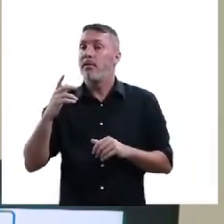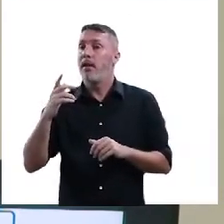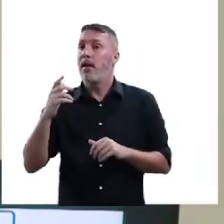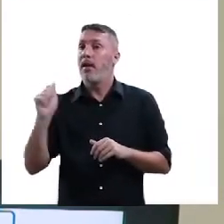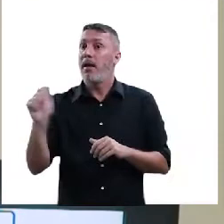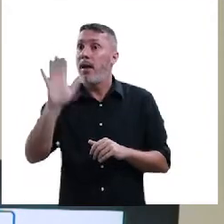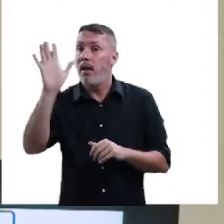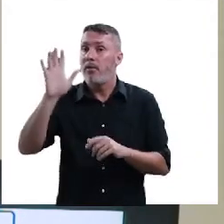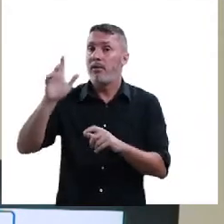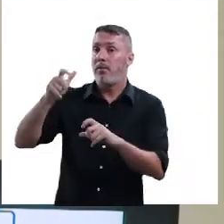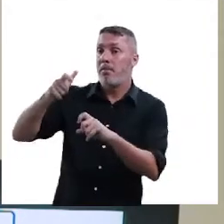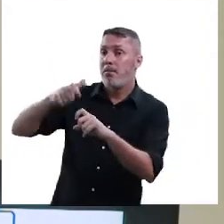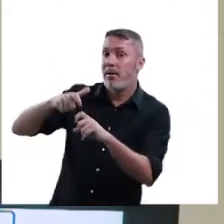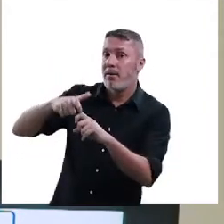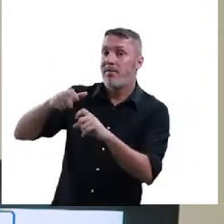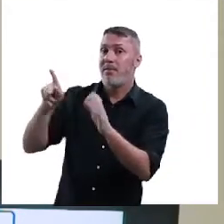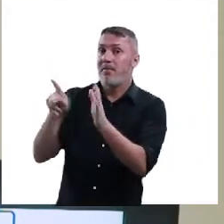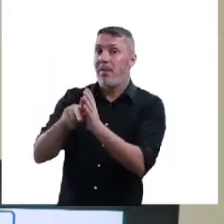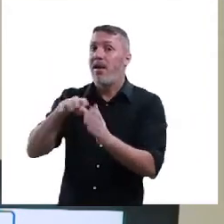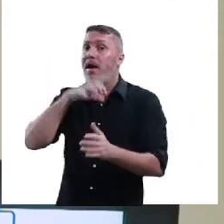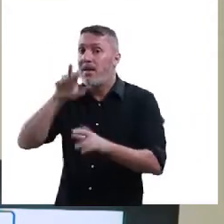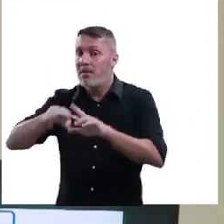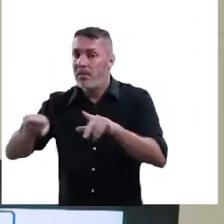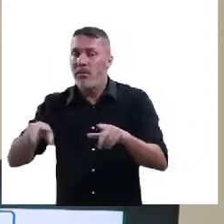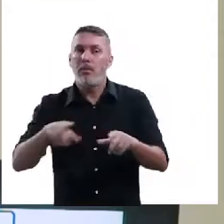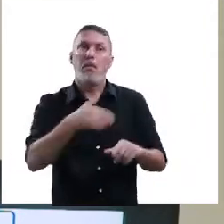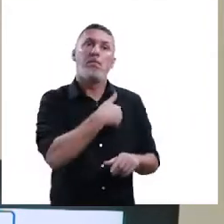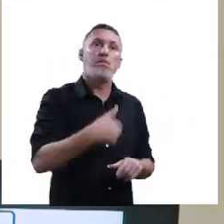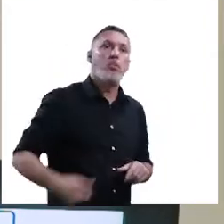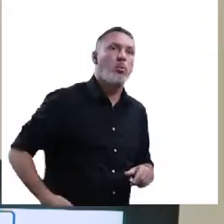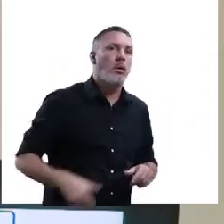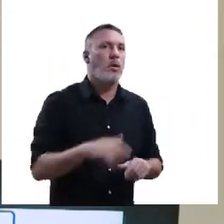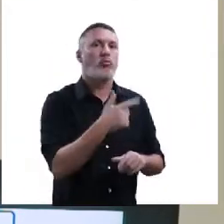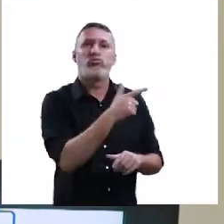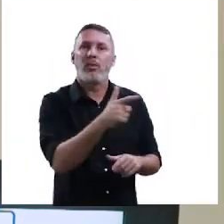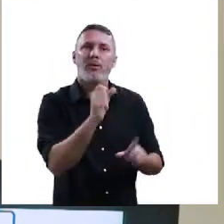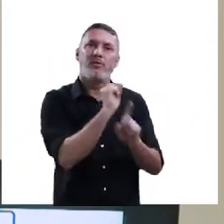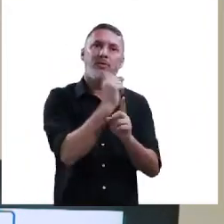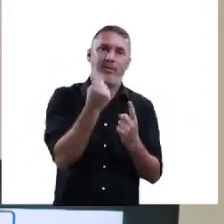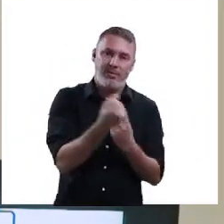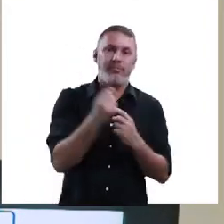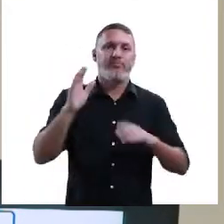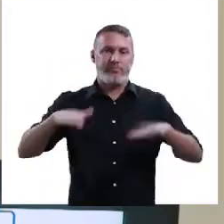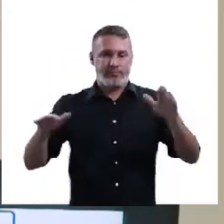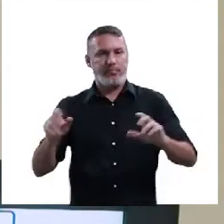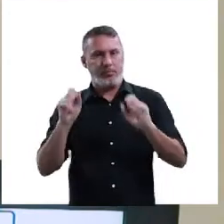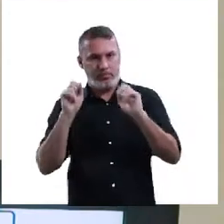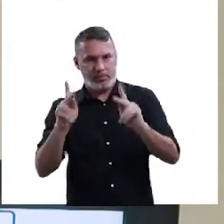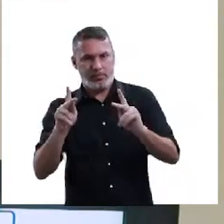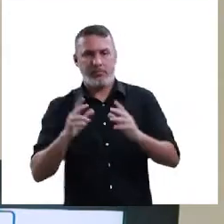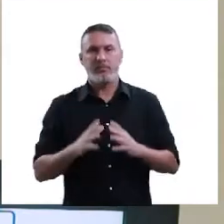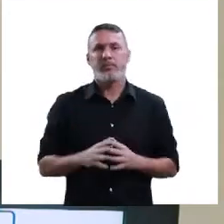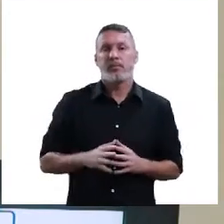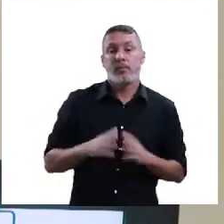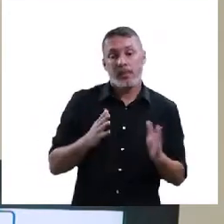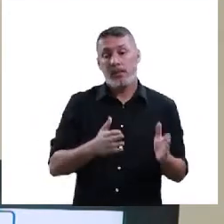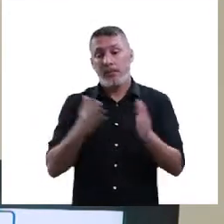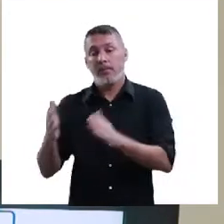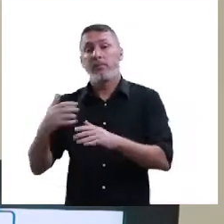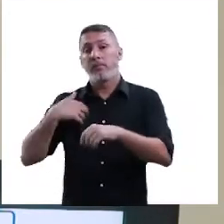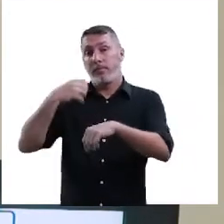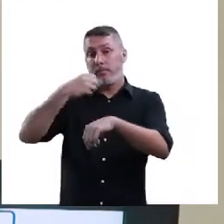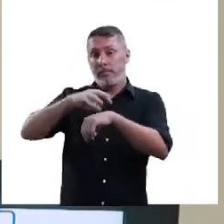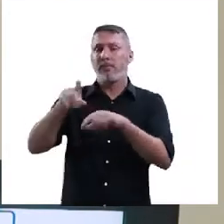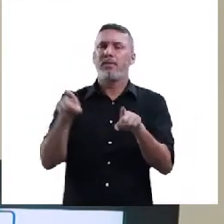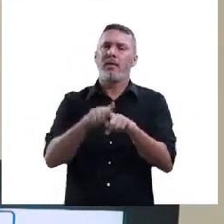não existência de clínicas públicas para a sociedade. Ok? Um outro aspecto que eu falei para